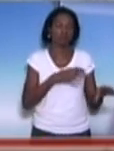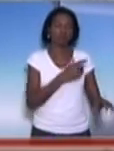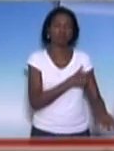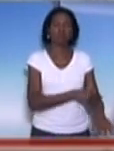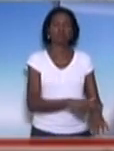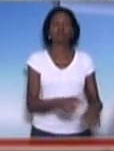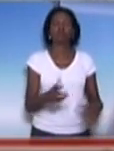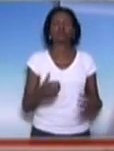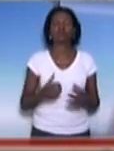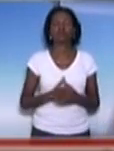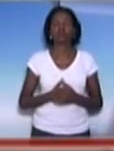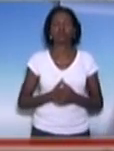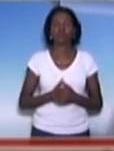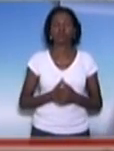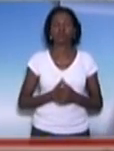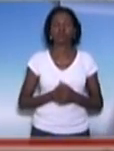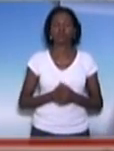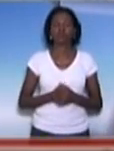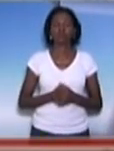educação,